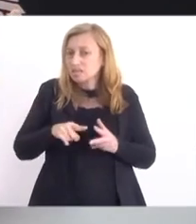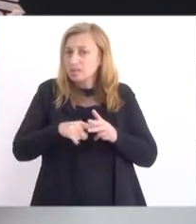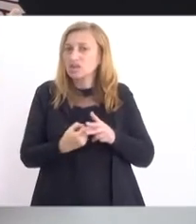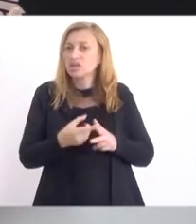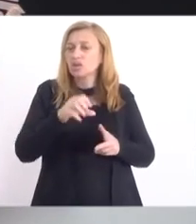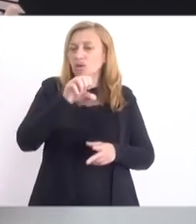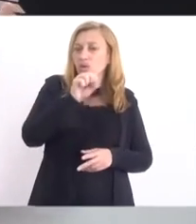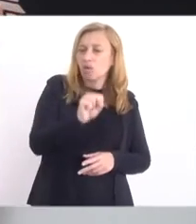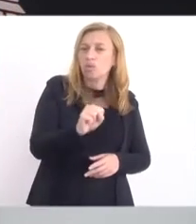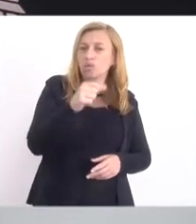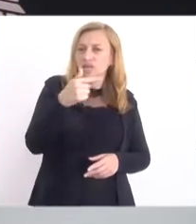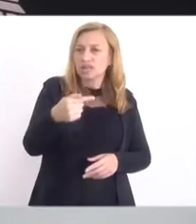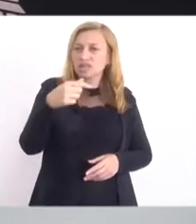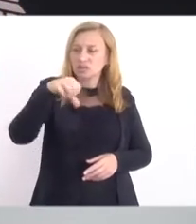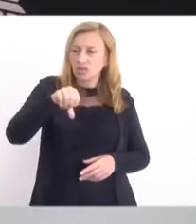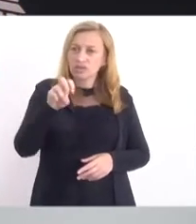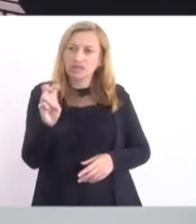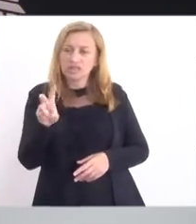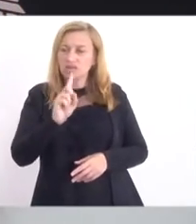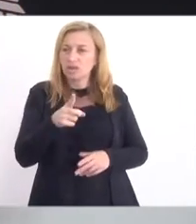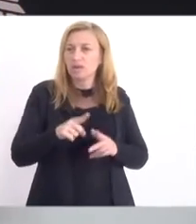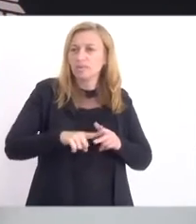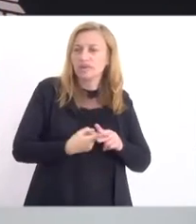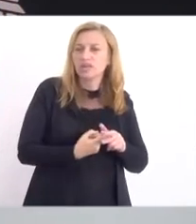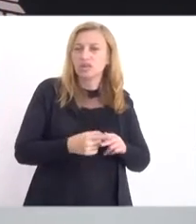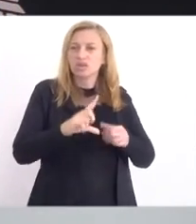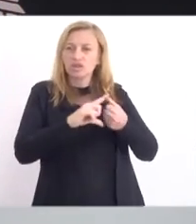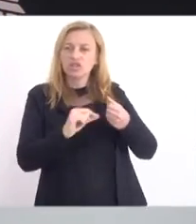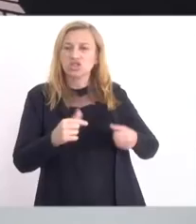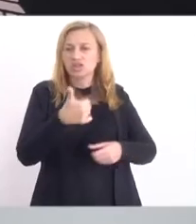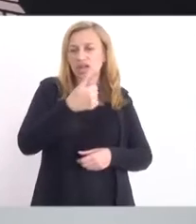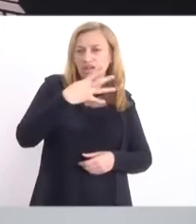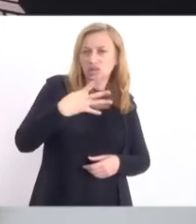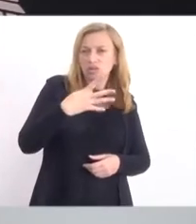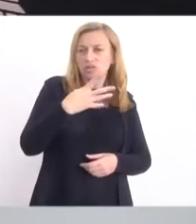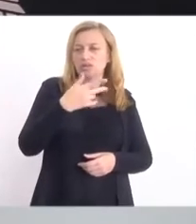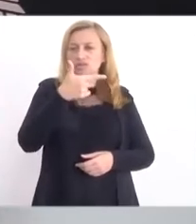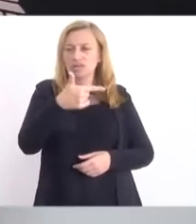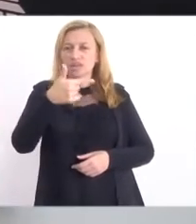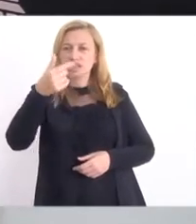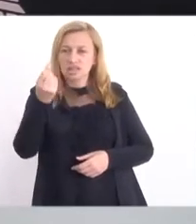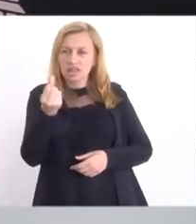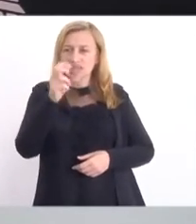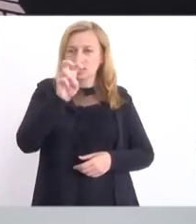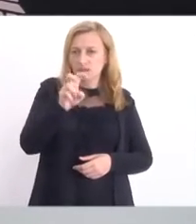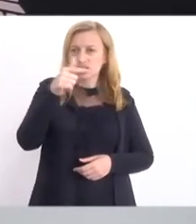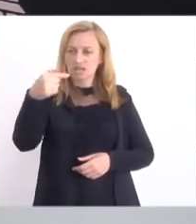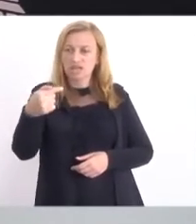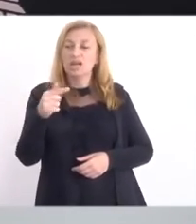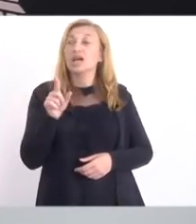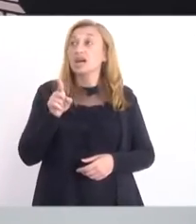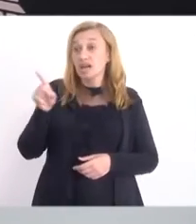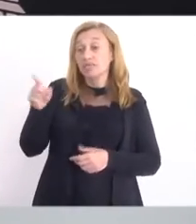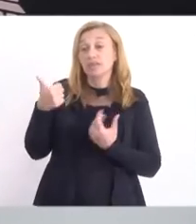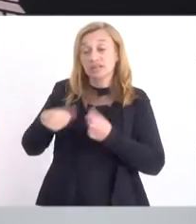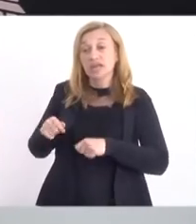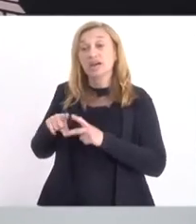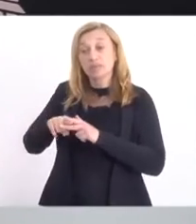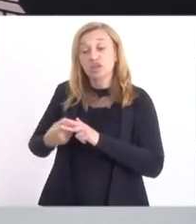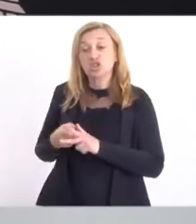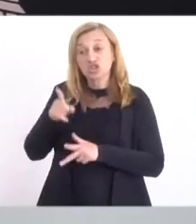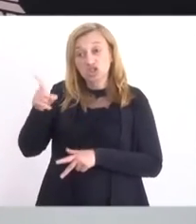8795, ele não tinha que mexer no artigo 14 da 2657. Ele tinha que mexer no 8795, que